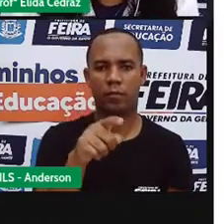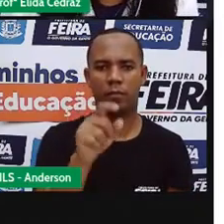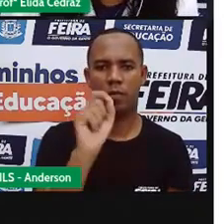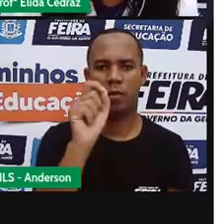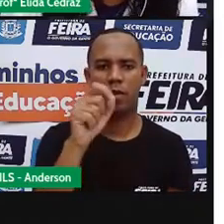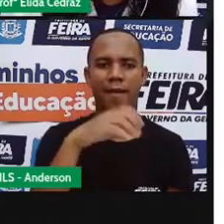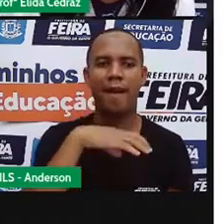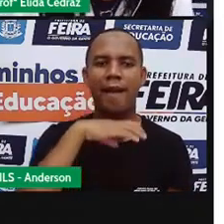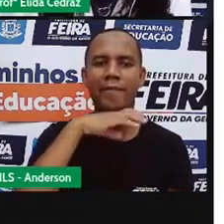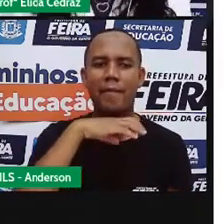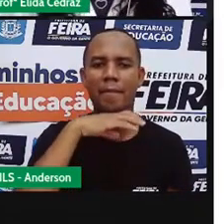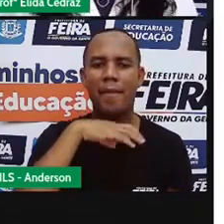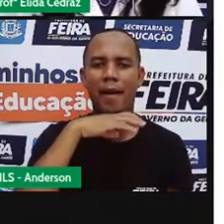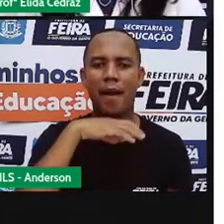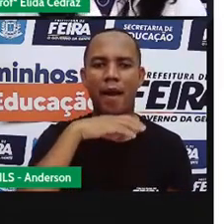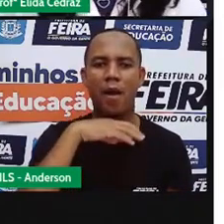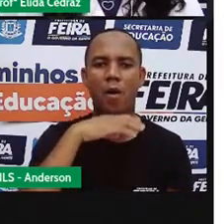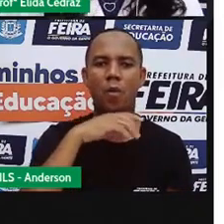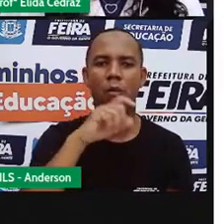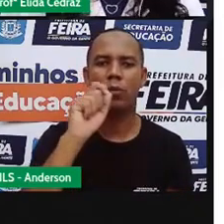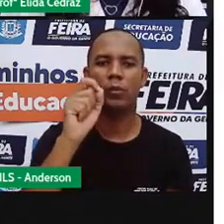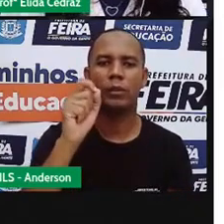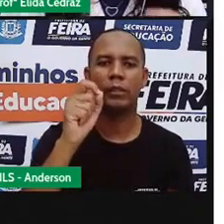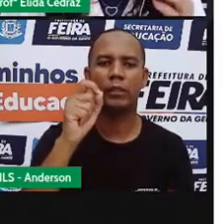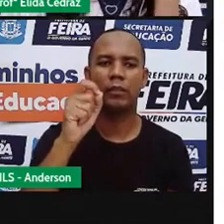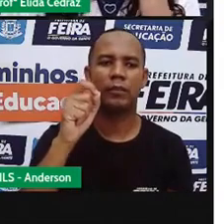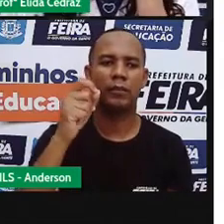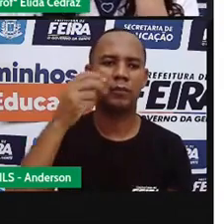Um panda. Um panda.